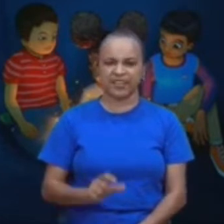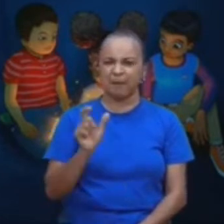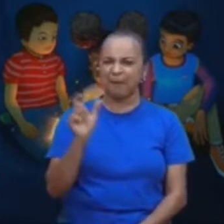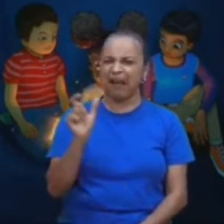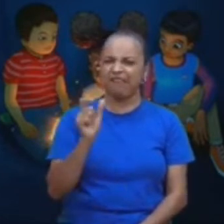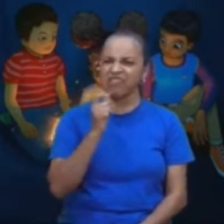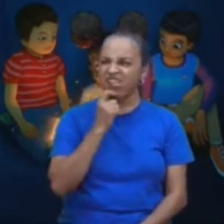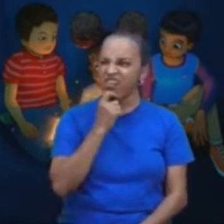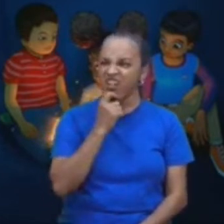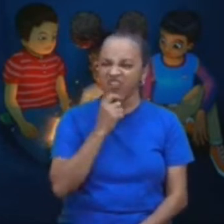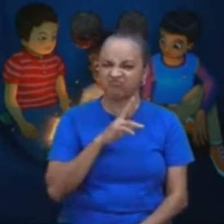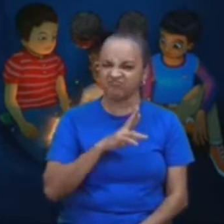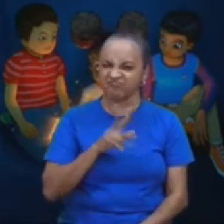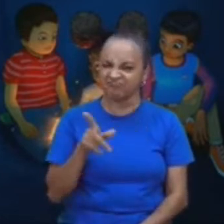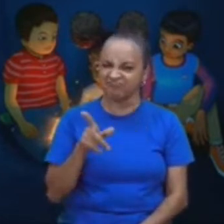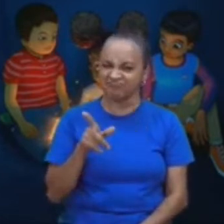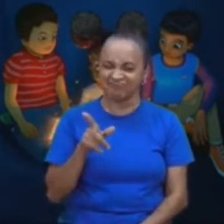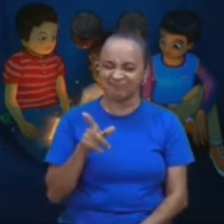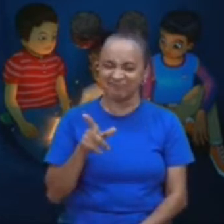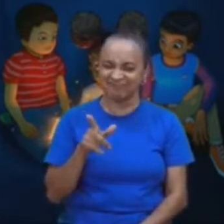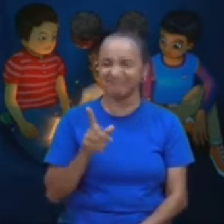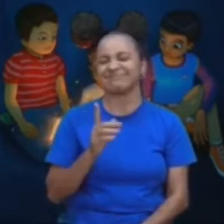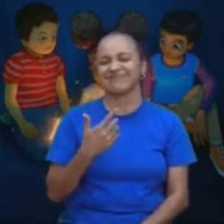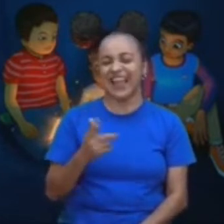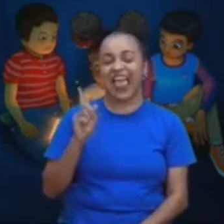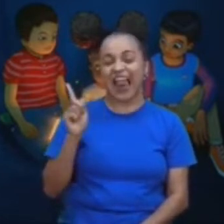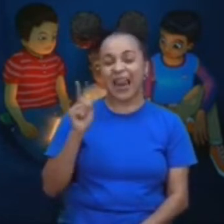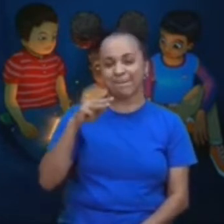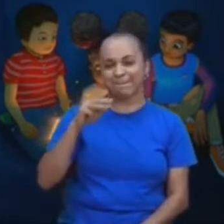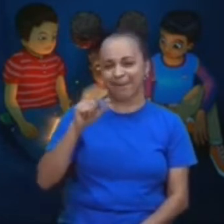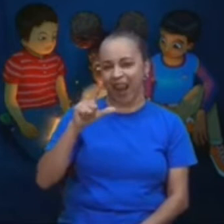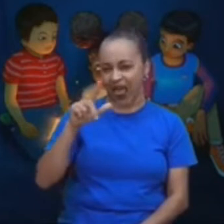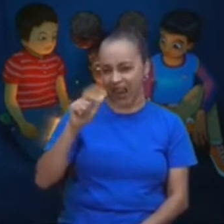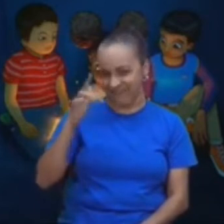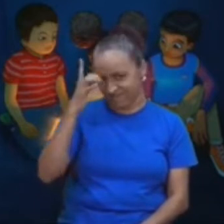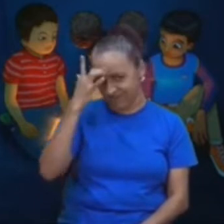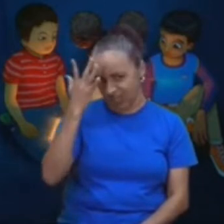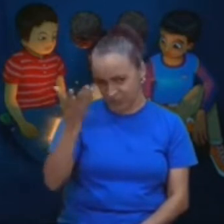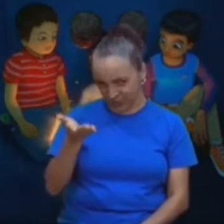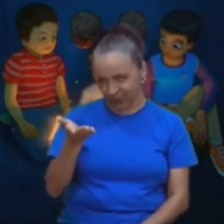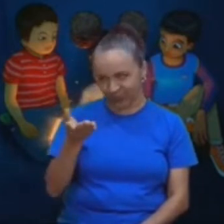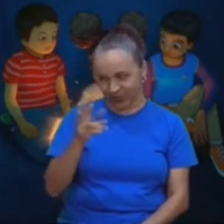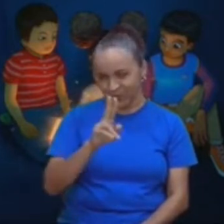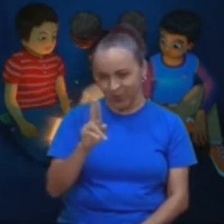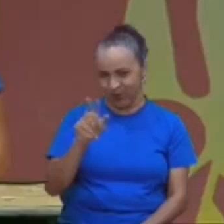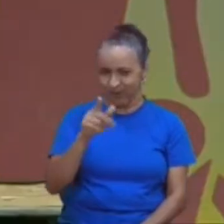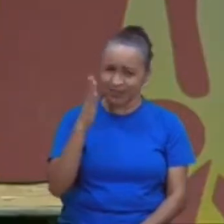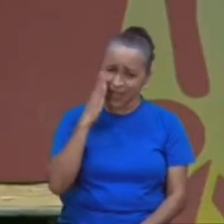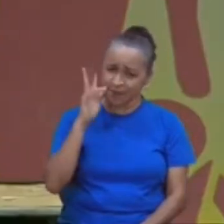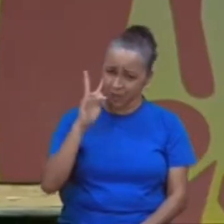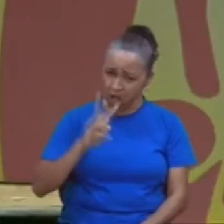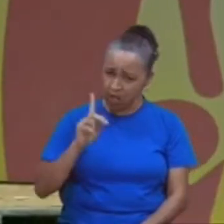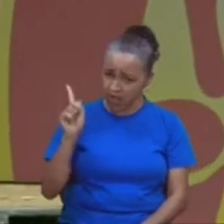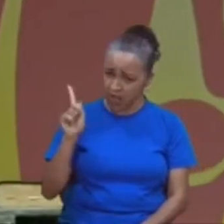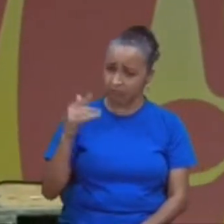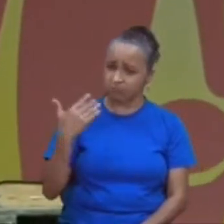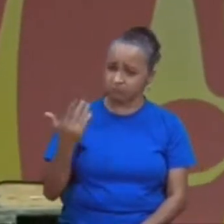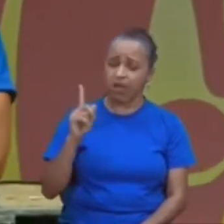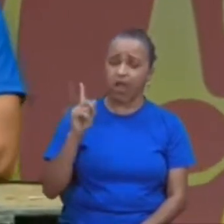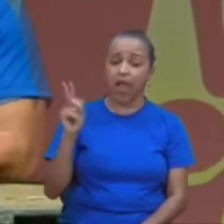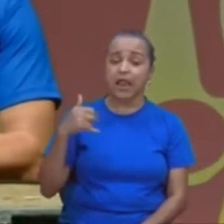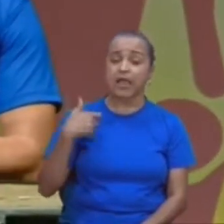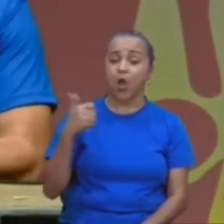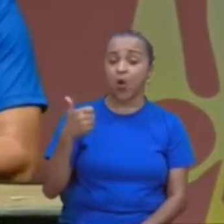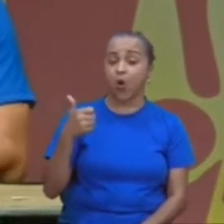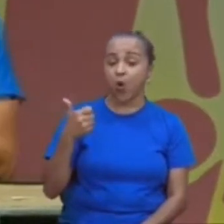Iosafzai. A Malala, vamos chamar de Malala, que está mais fácil? Você sabe a história da Malala. Ela, aos